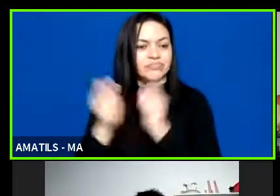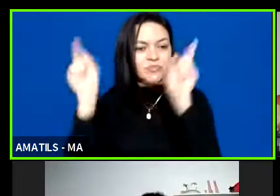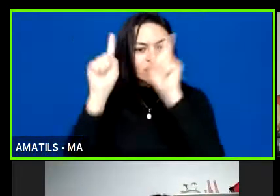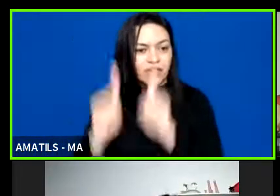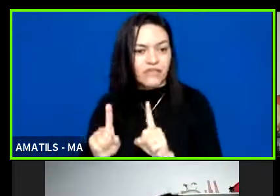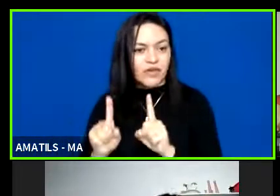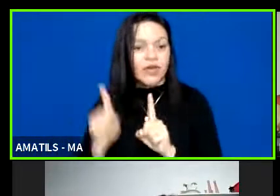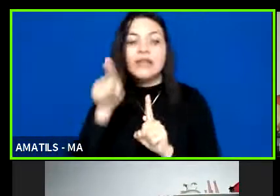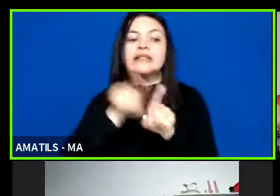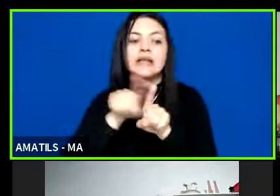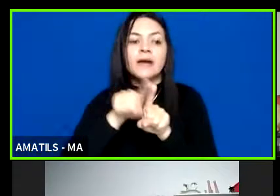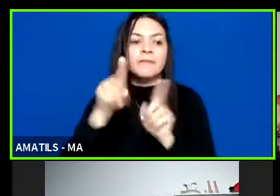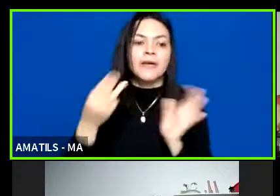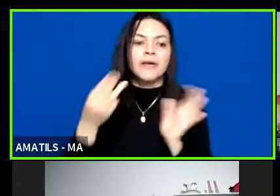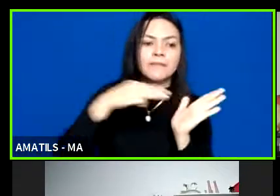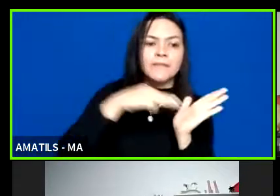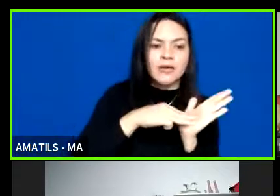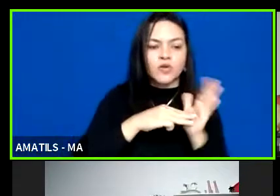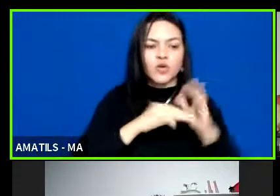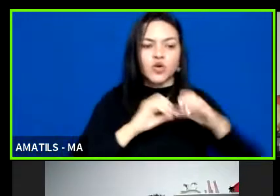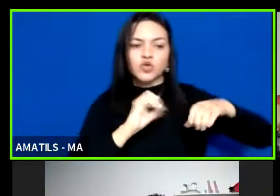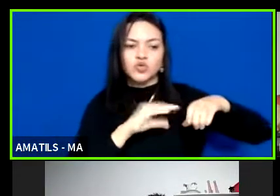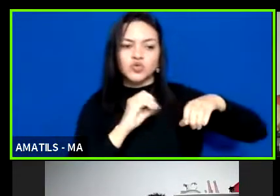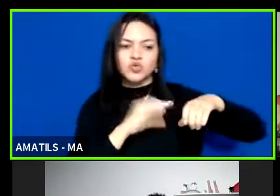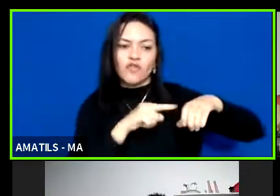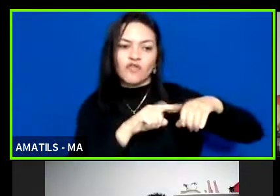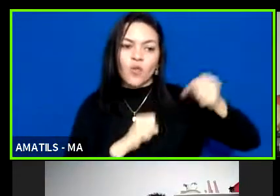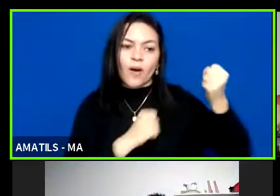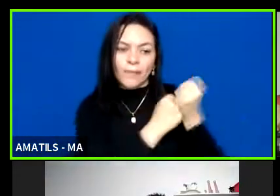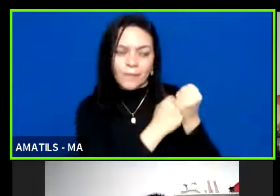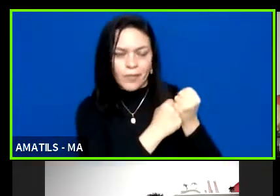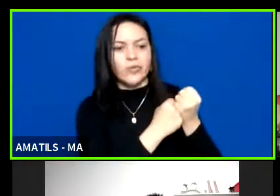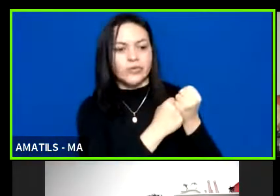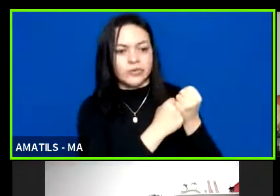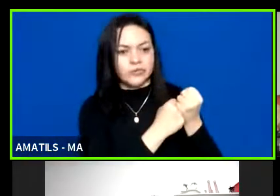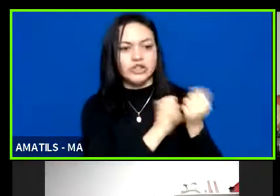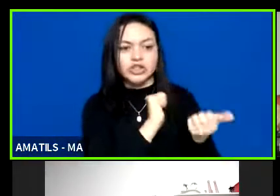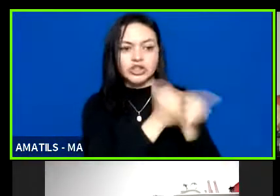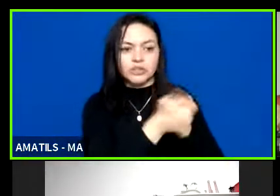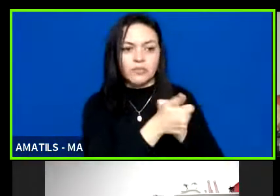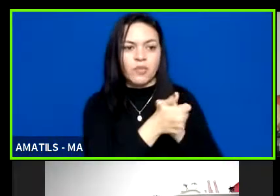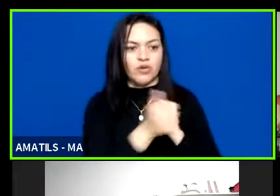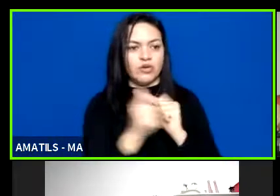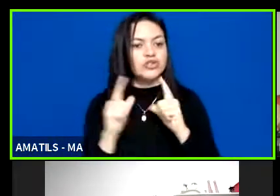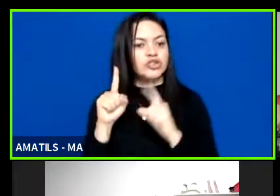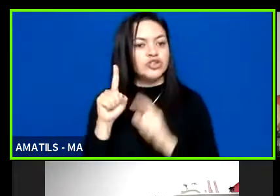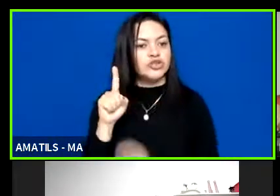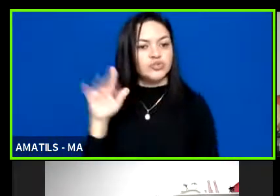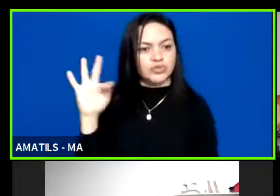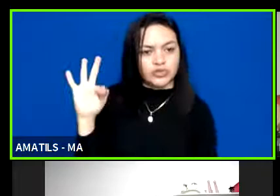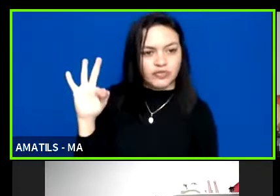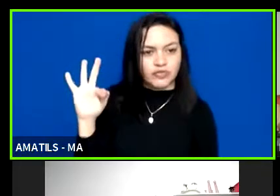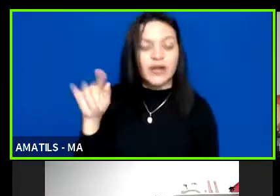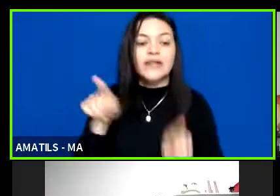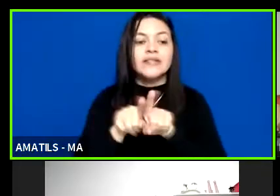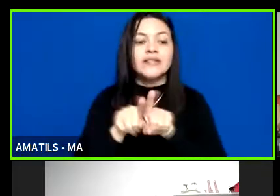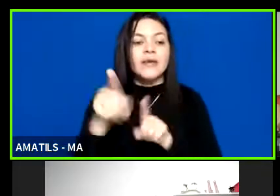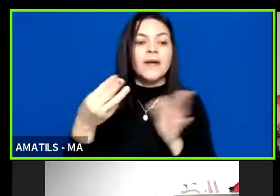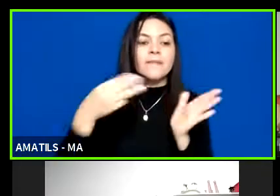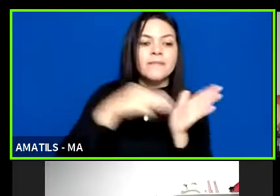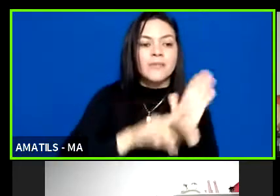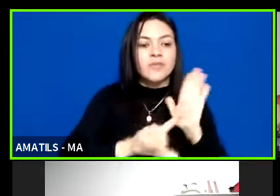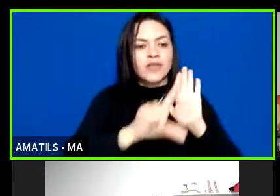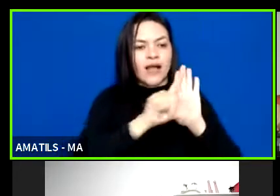Apoio ao Esporte do Distrito Federal, membro da Comissão Técnica da Lei de Incentivo ao